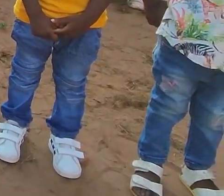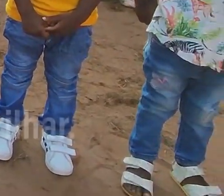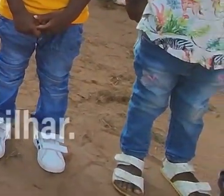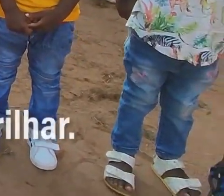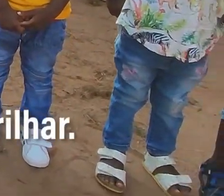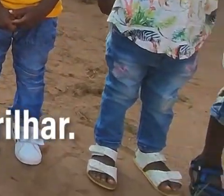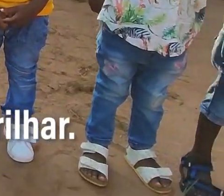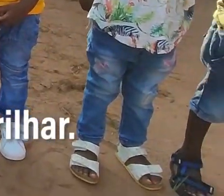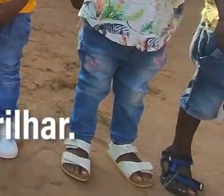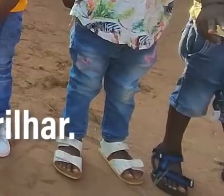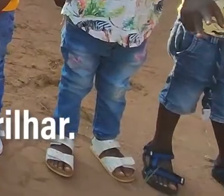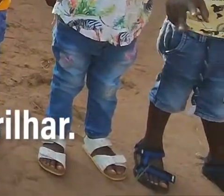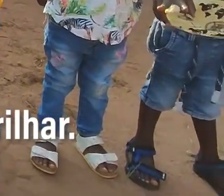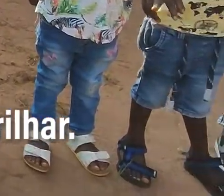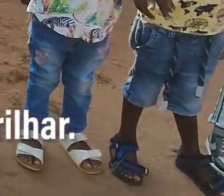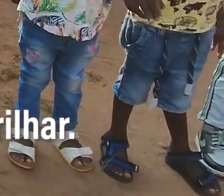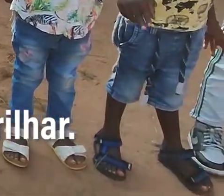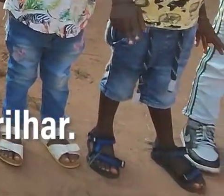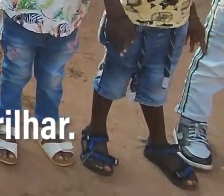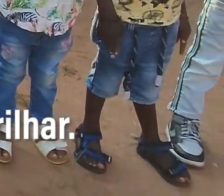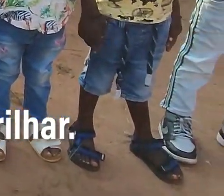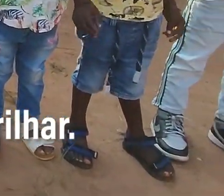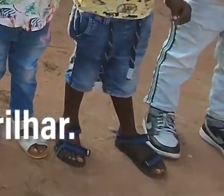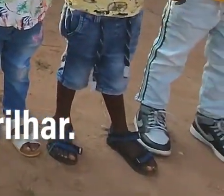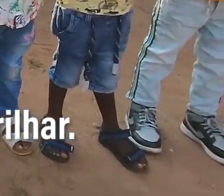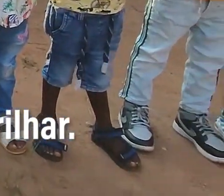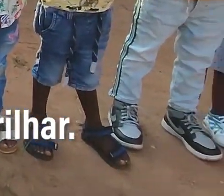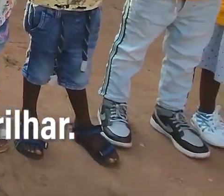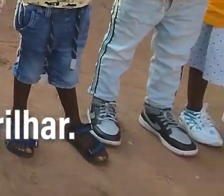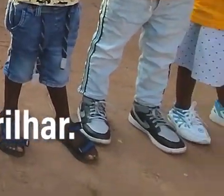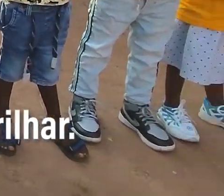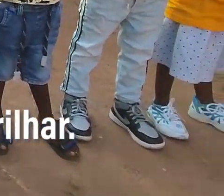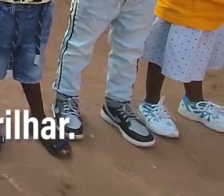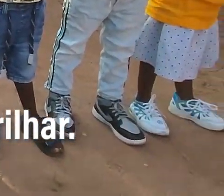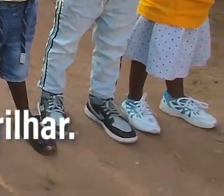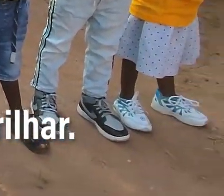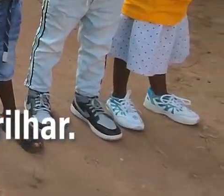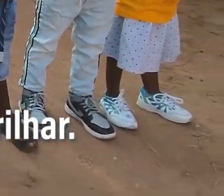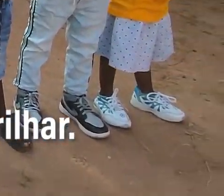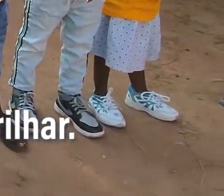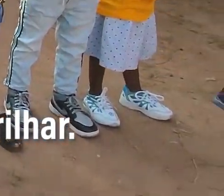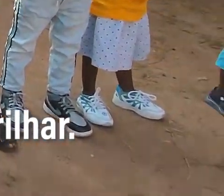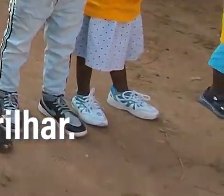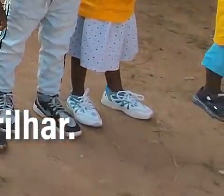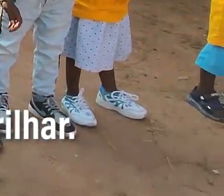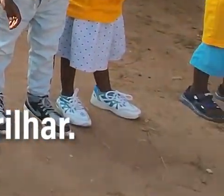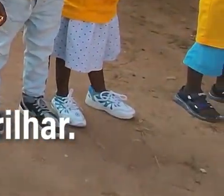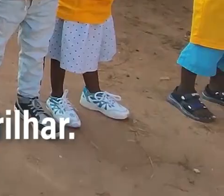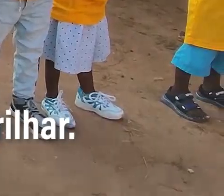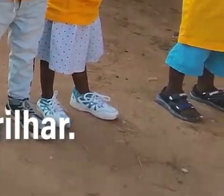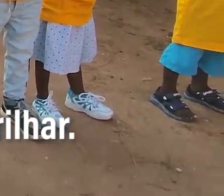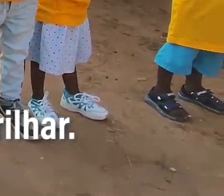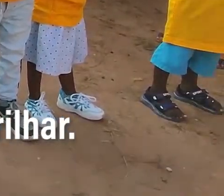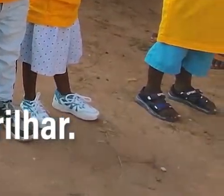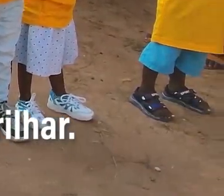Onde quer que eu vá, vou deixar ela brilhar